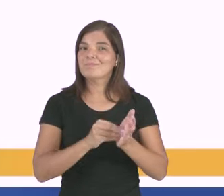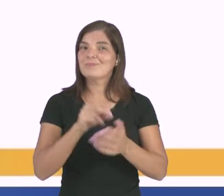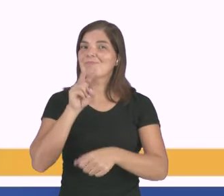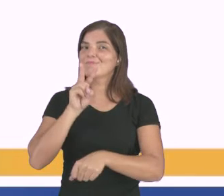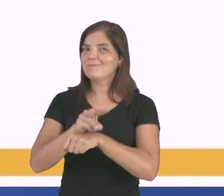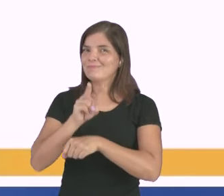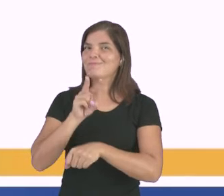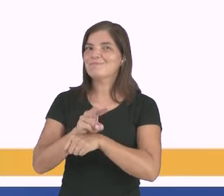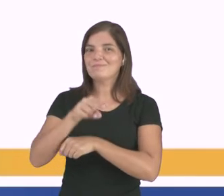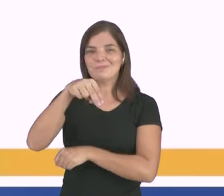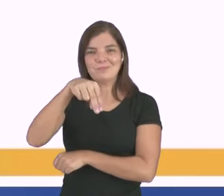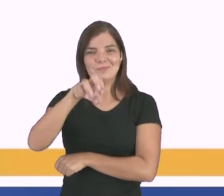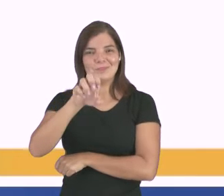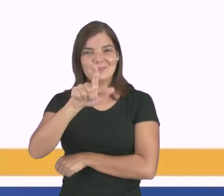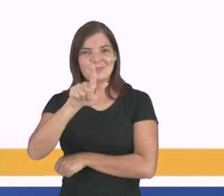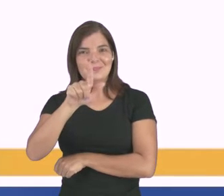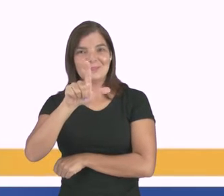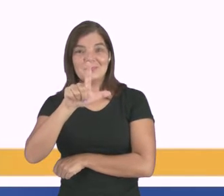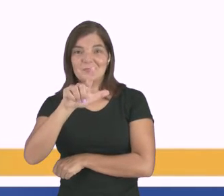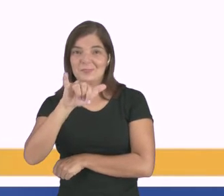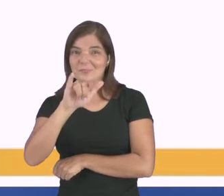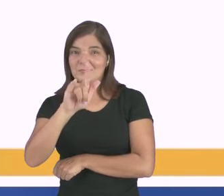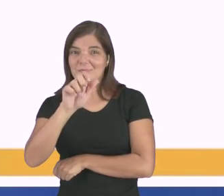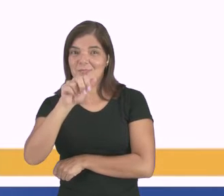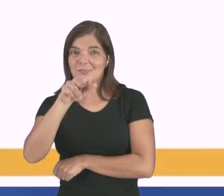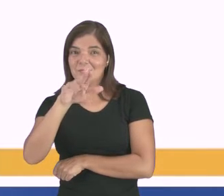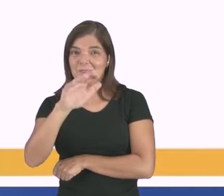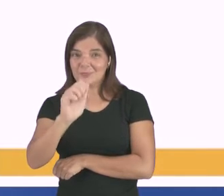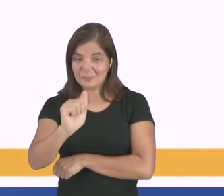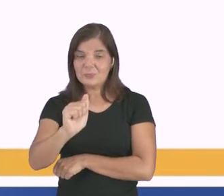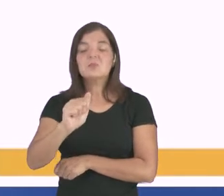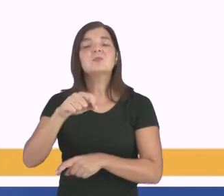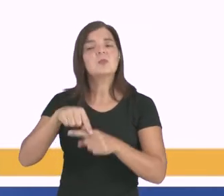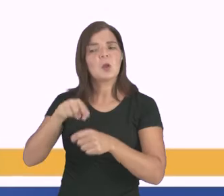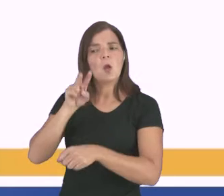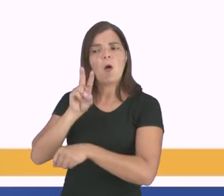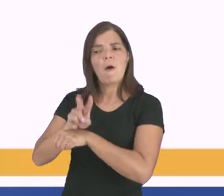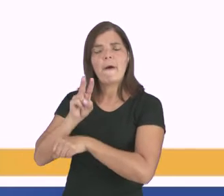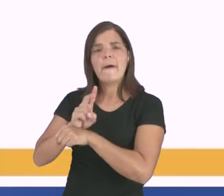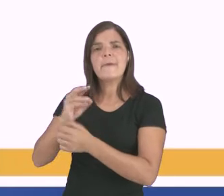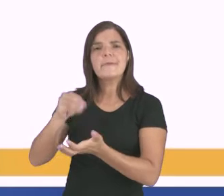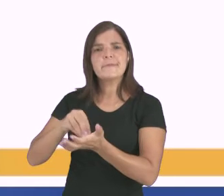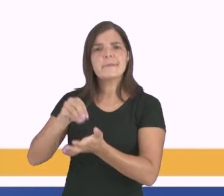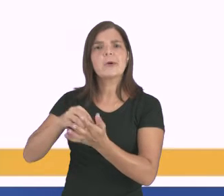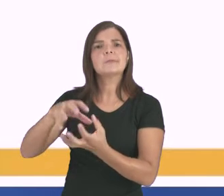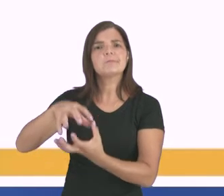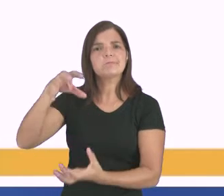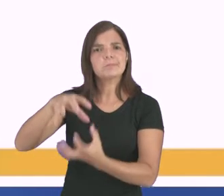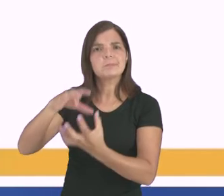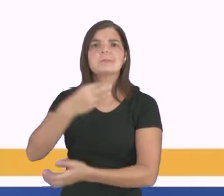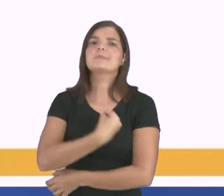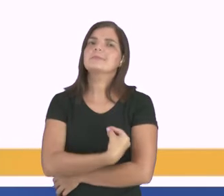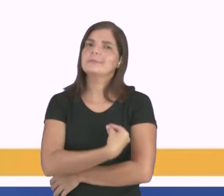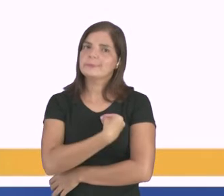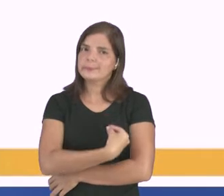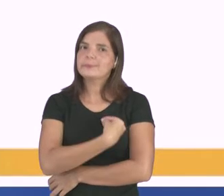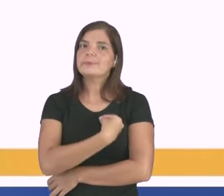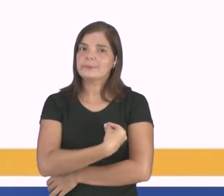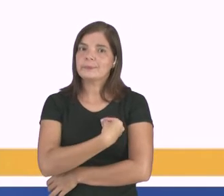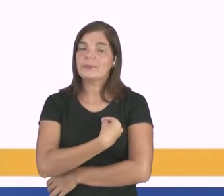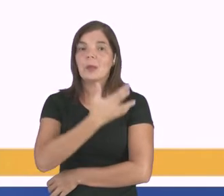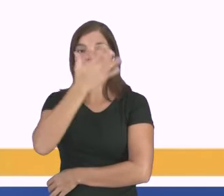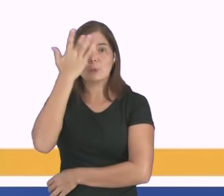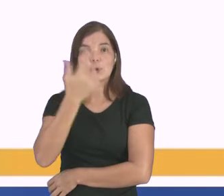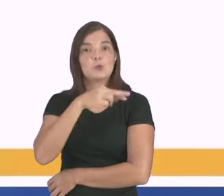nas outras aulas, que é a omissão ou negação em fornecer assistência básica que os idosos necessitem em suas vidas por parte de seus